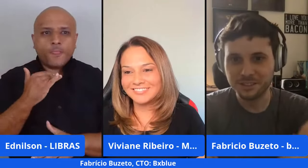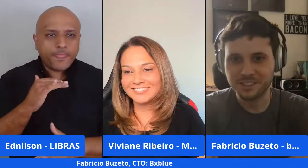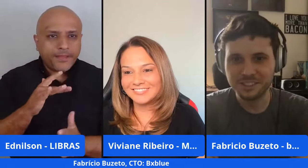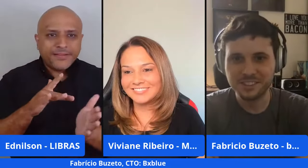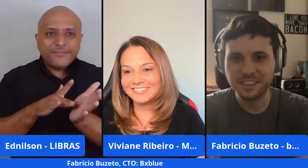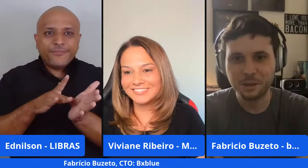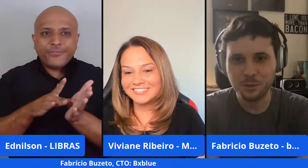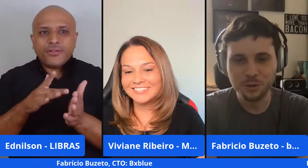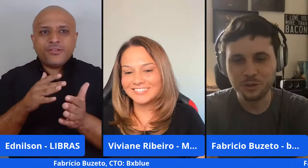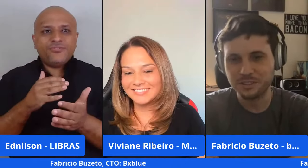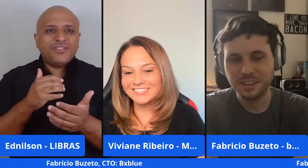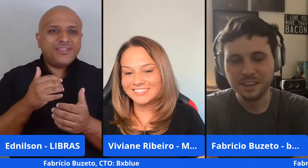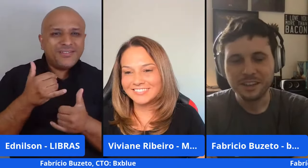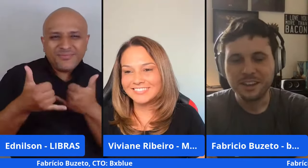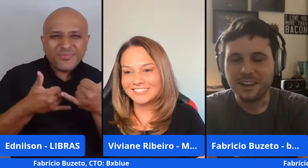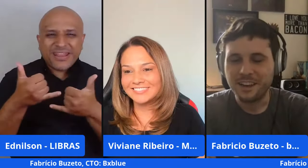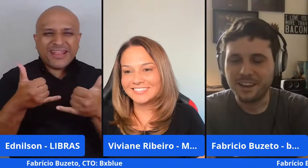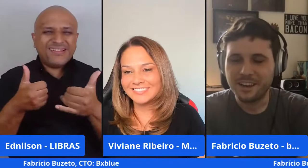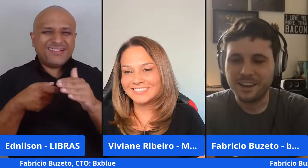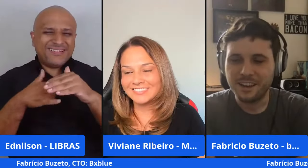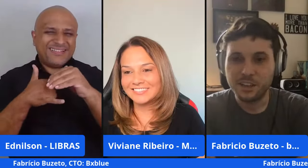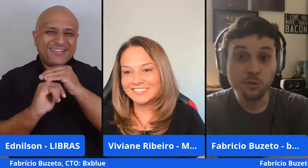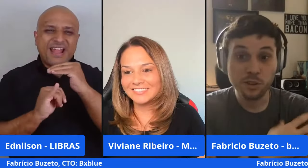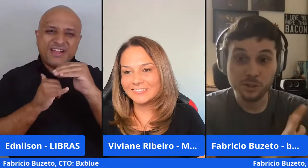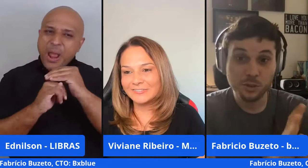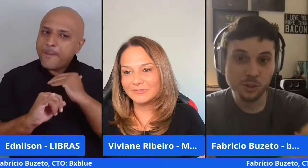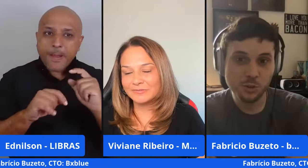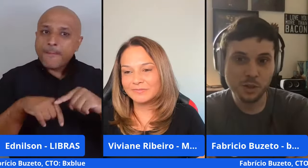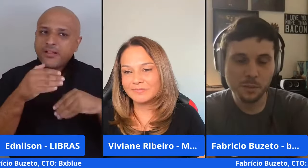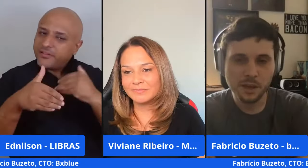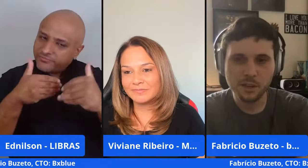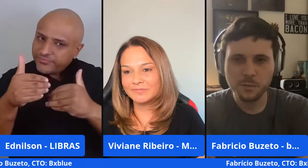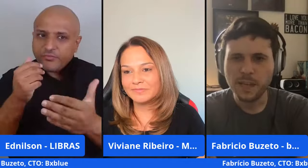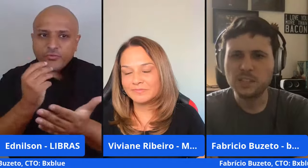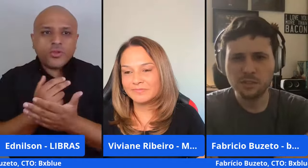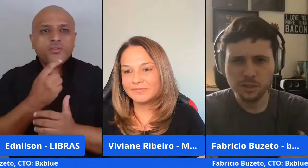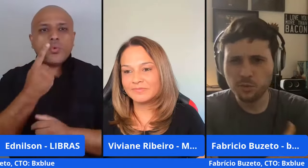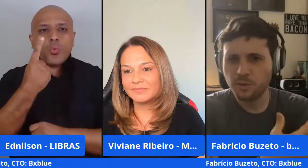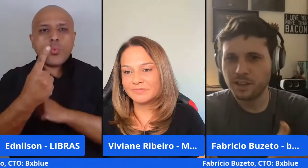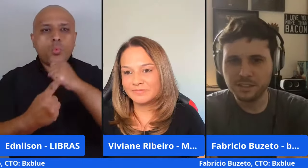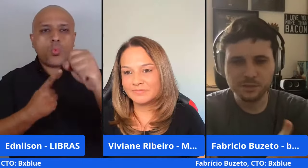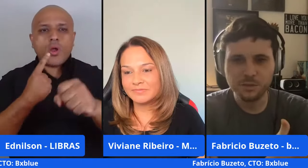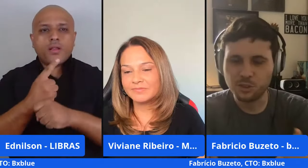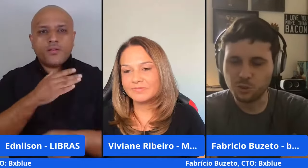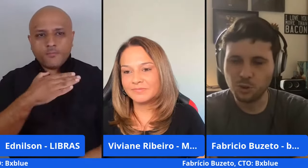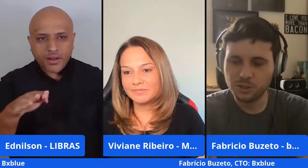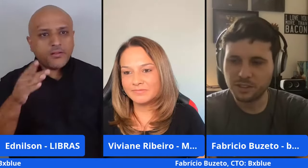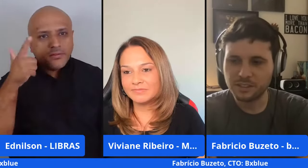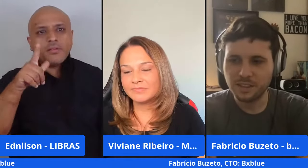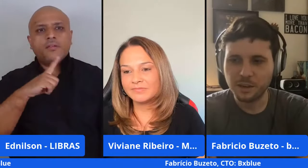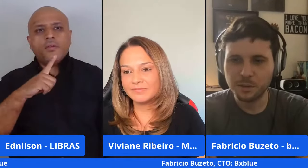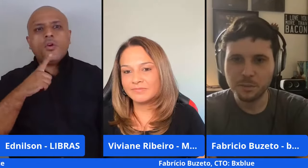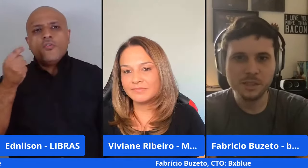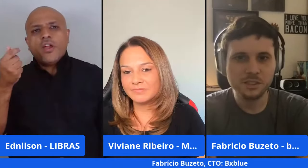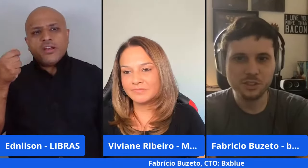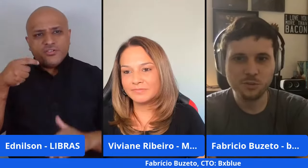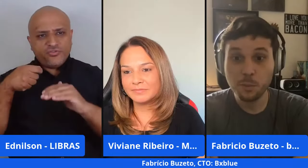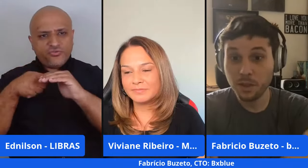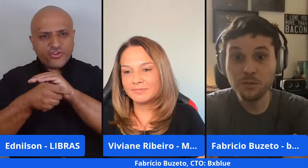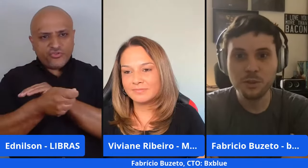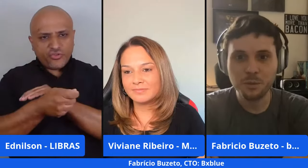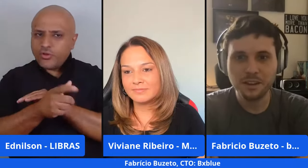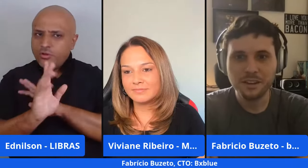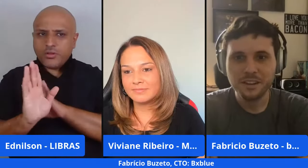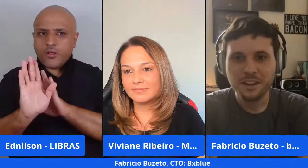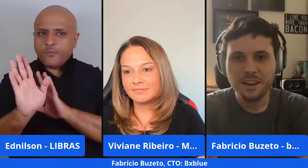gente estava brincando de tratar alguma coisa e foi assim durante um ano e meio a gente teve até oferta de investidores nessa época mas a gente